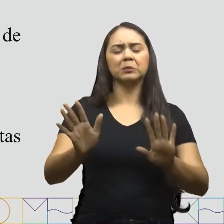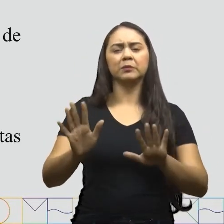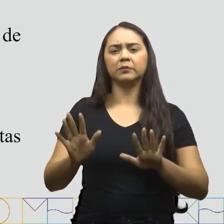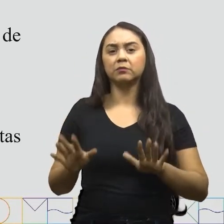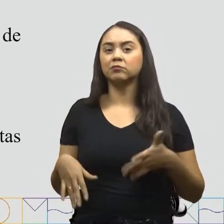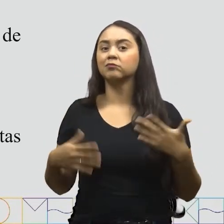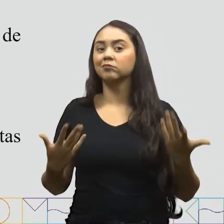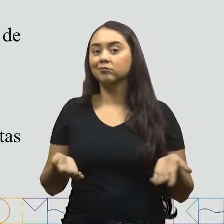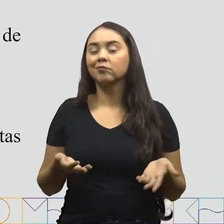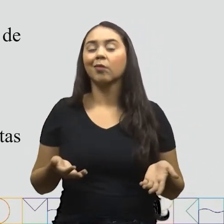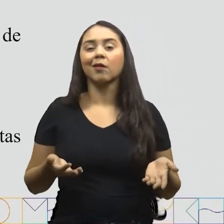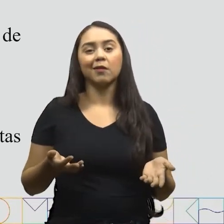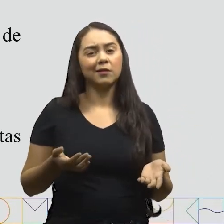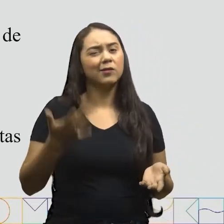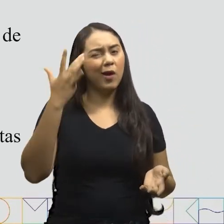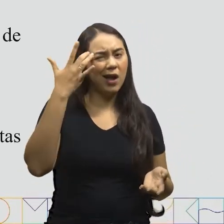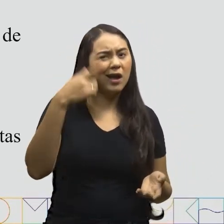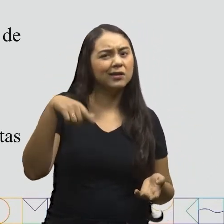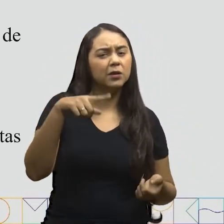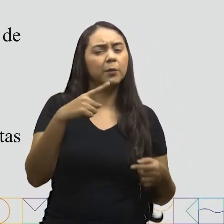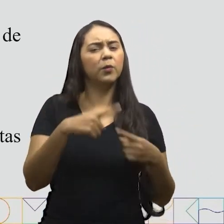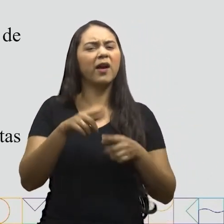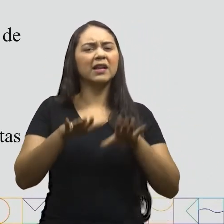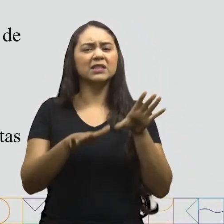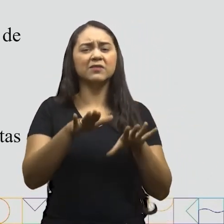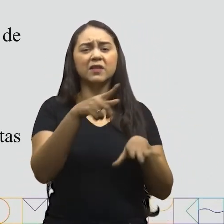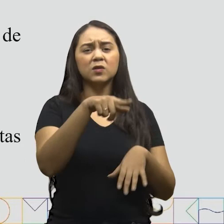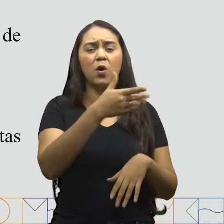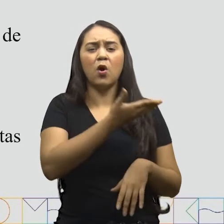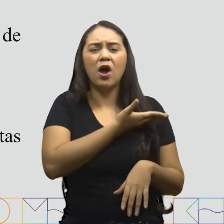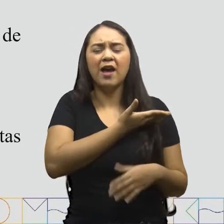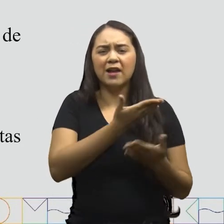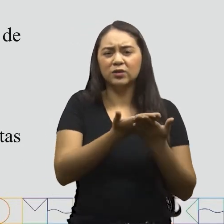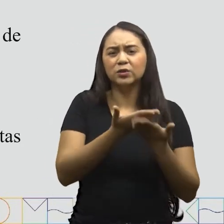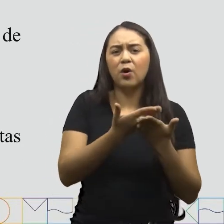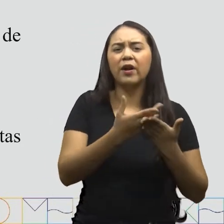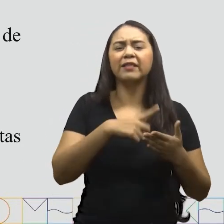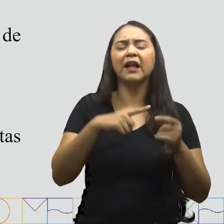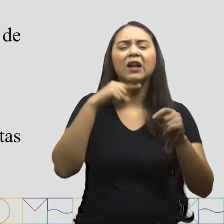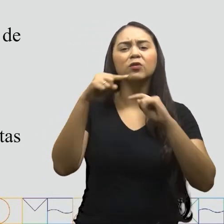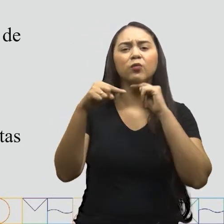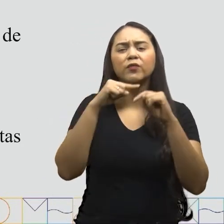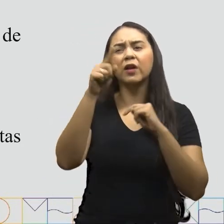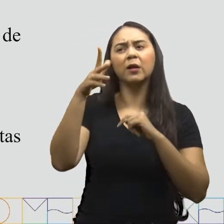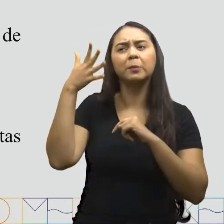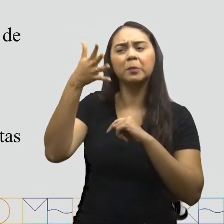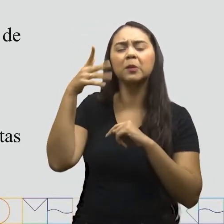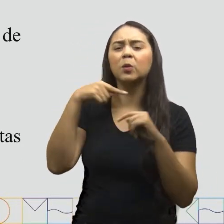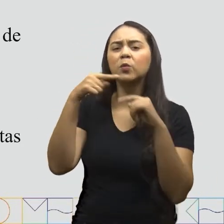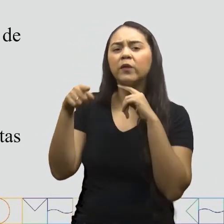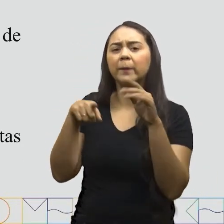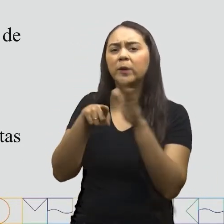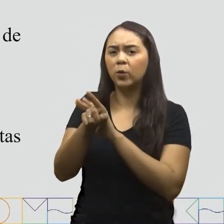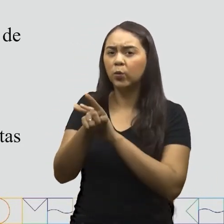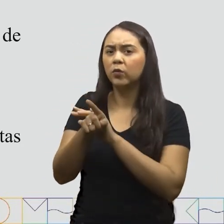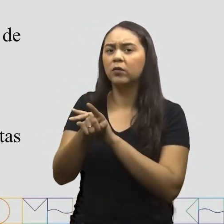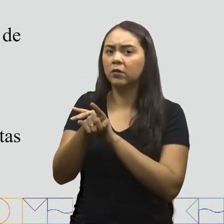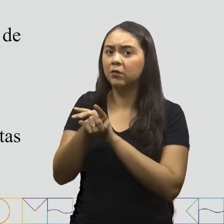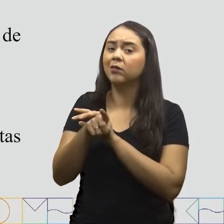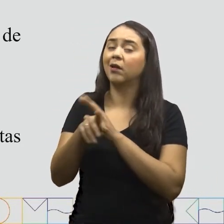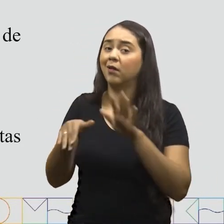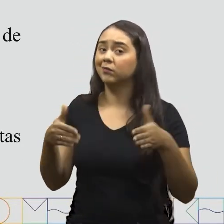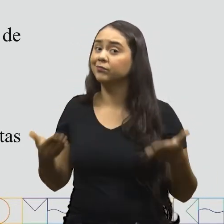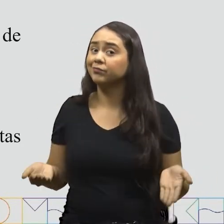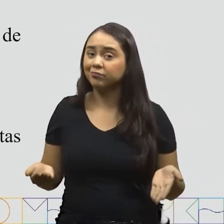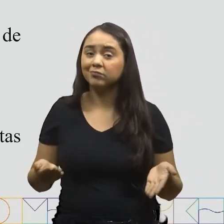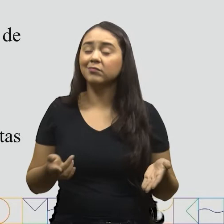repente Algum coleguinha Precisa tirar alguma dúvida Que ficou Daquilo que você apresentou Hum... É